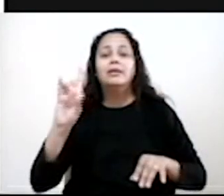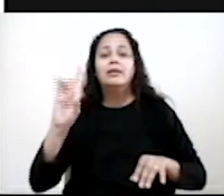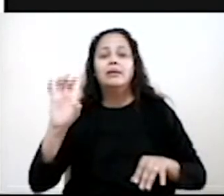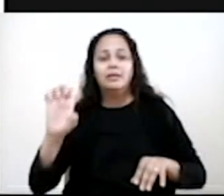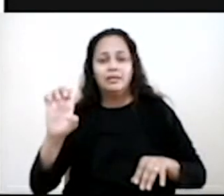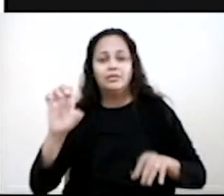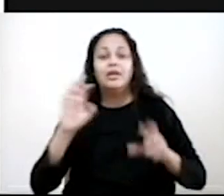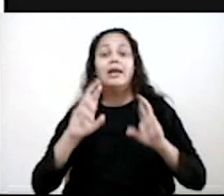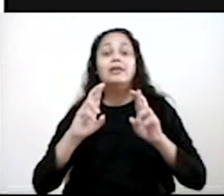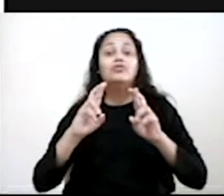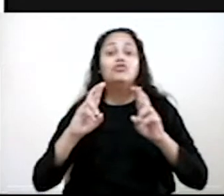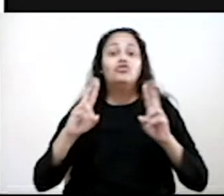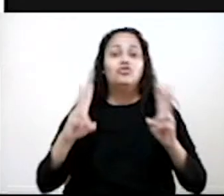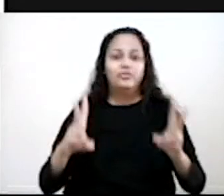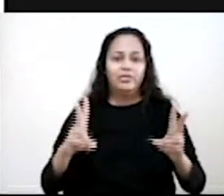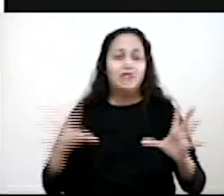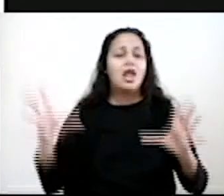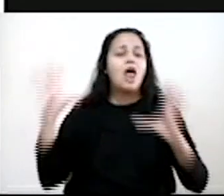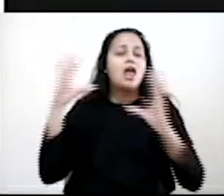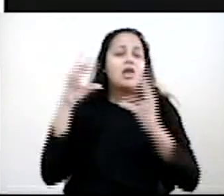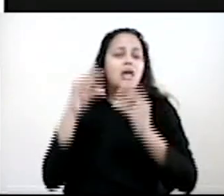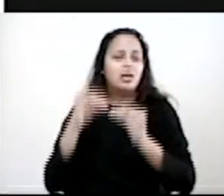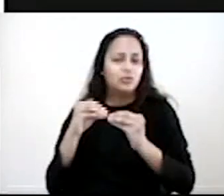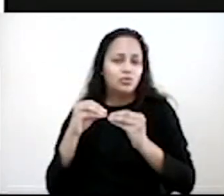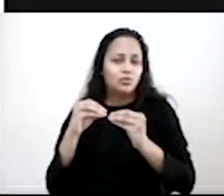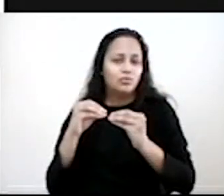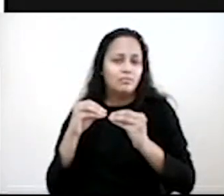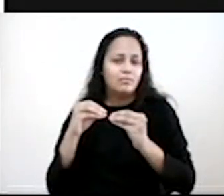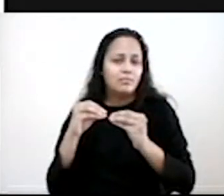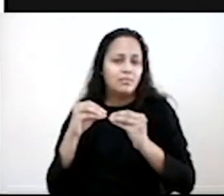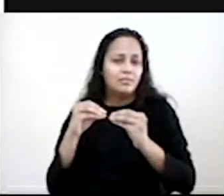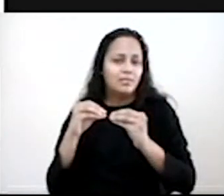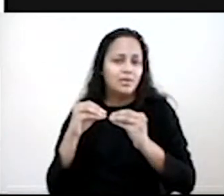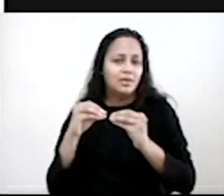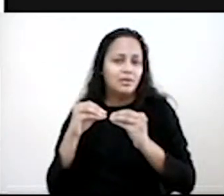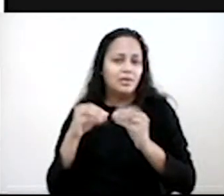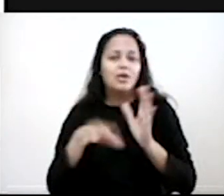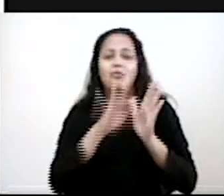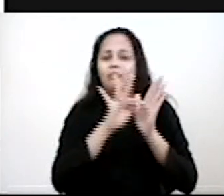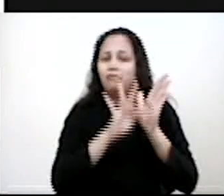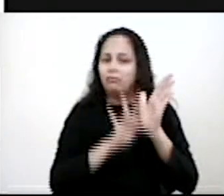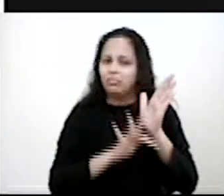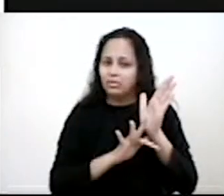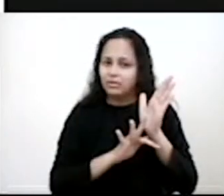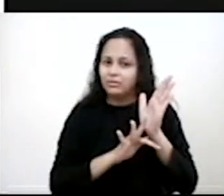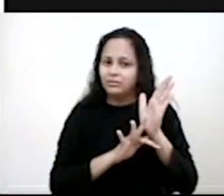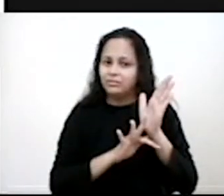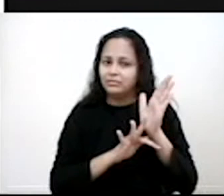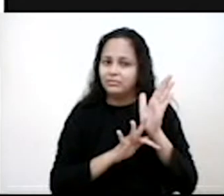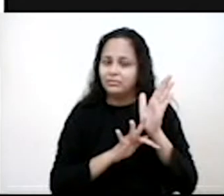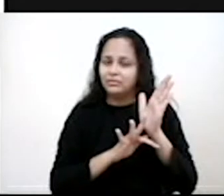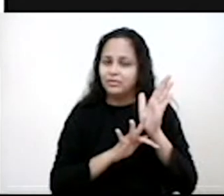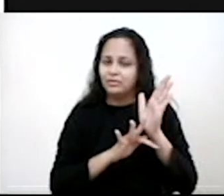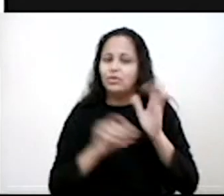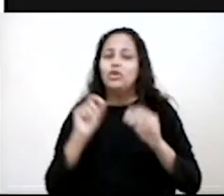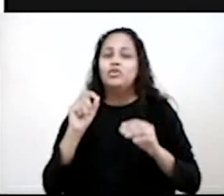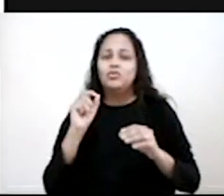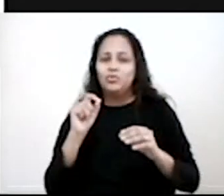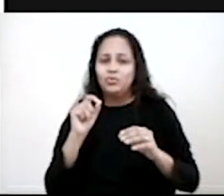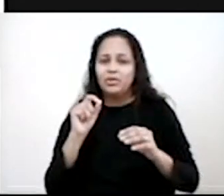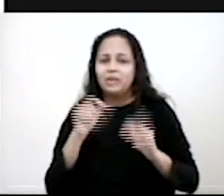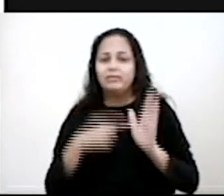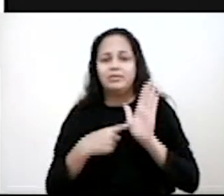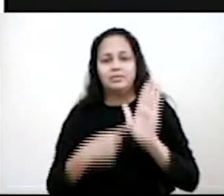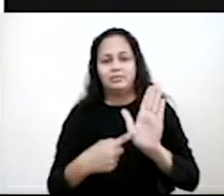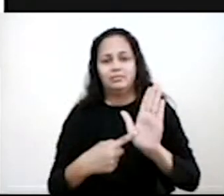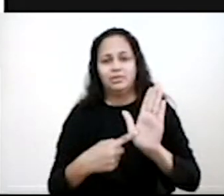ele é diferente do outro. Ele não é feito para chocar, ele vai resumir com a notícia. Ele vai falar, justamente, um resumo, um apanhado geral, daquilo que